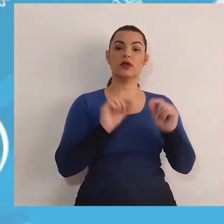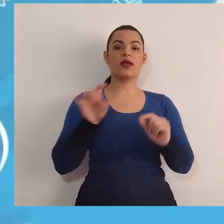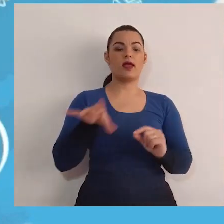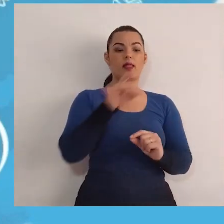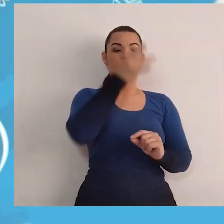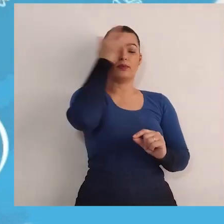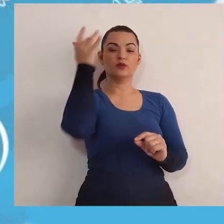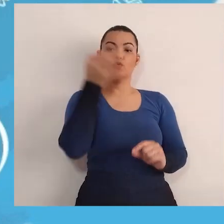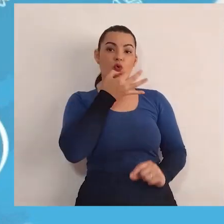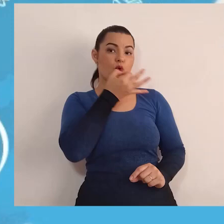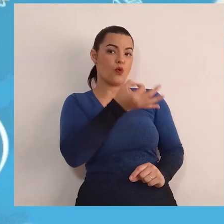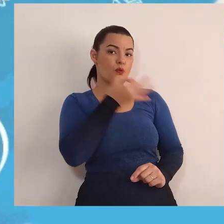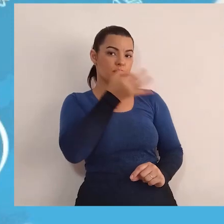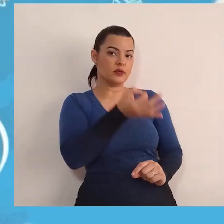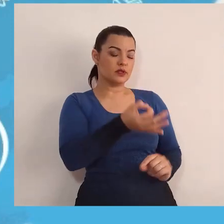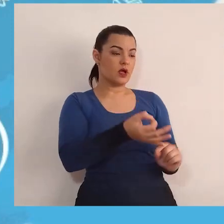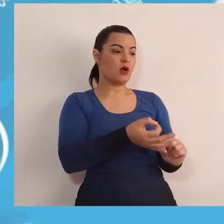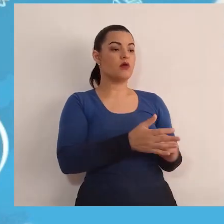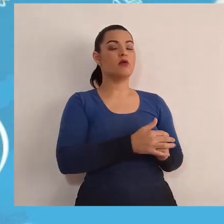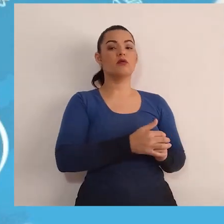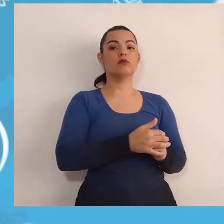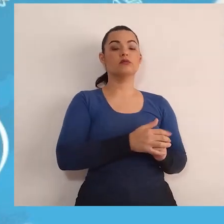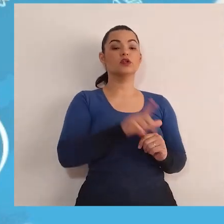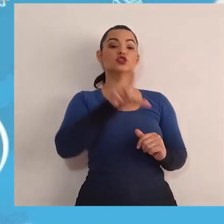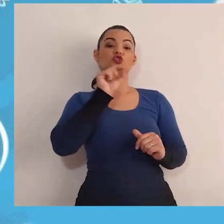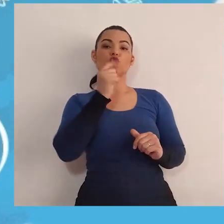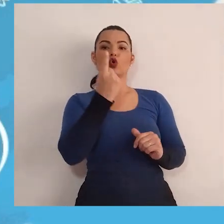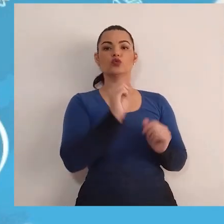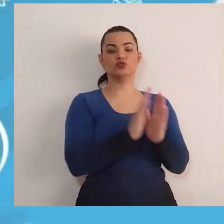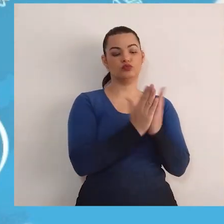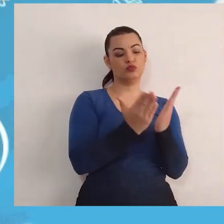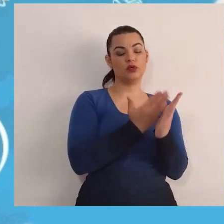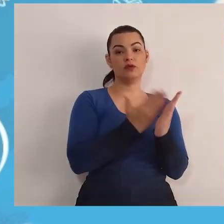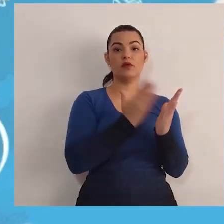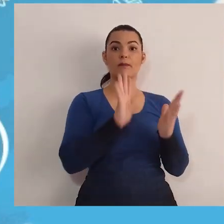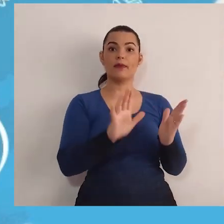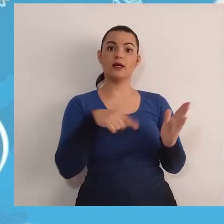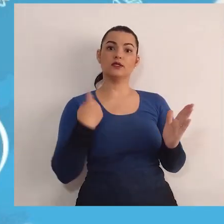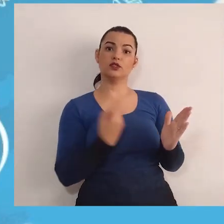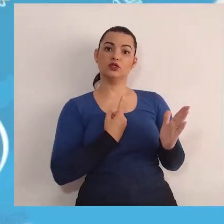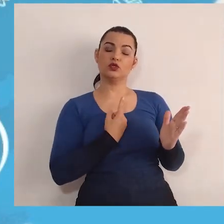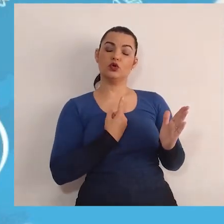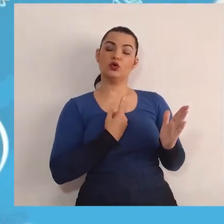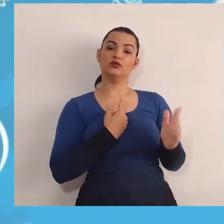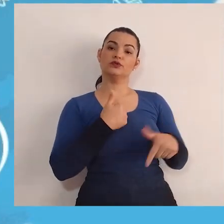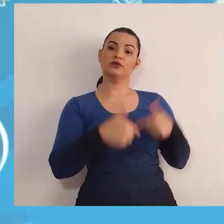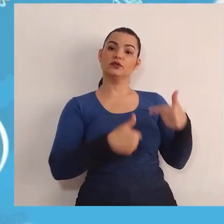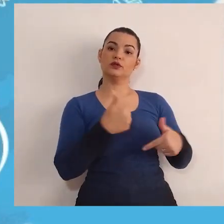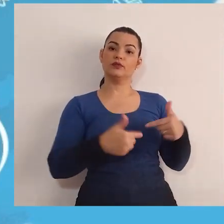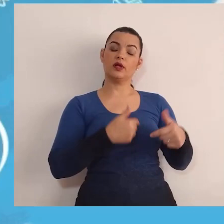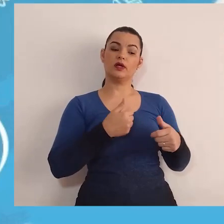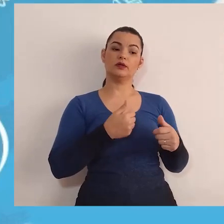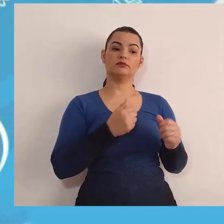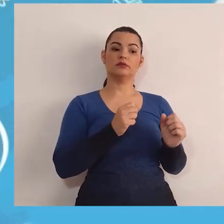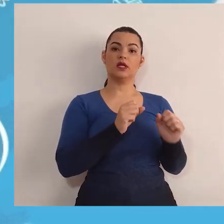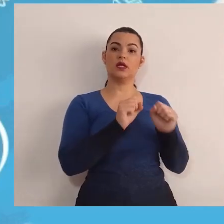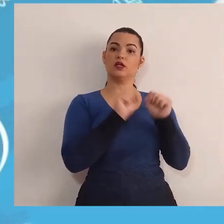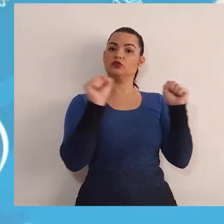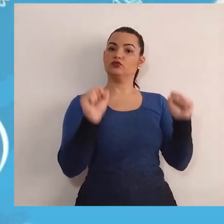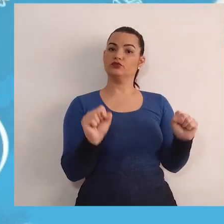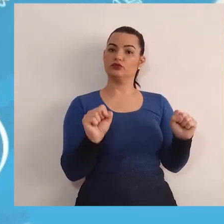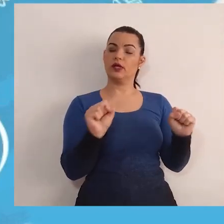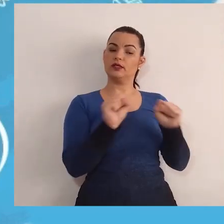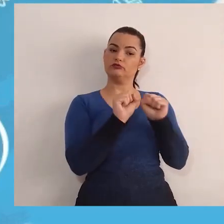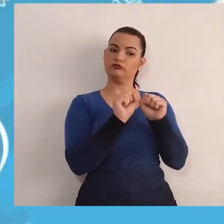seu posicionamento e vai escolher o livro. Mas, como nós estamos trabalhando num sistema de democracia,